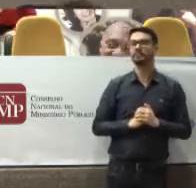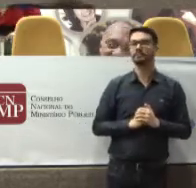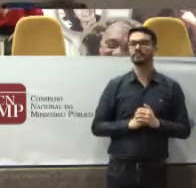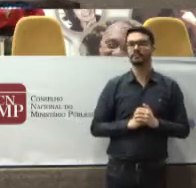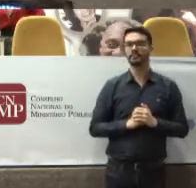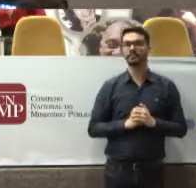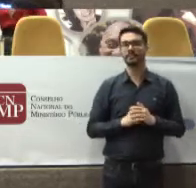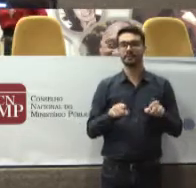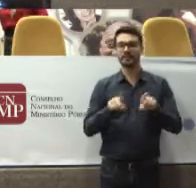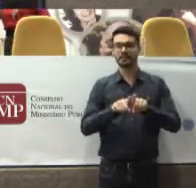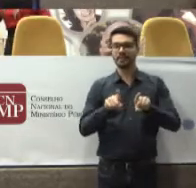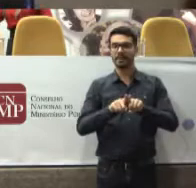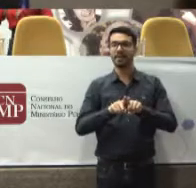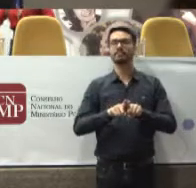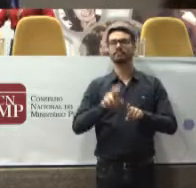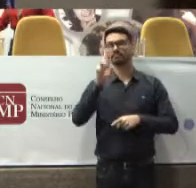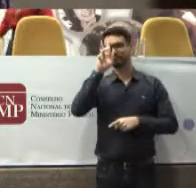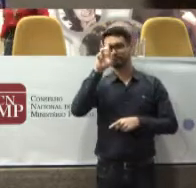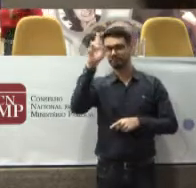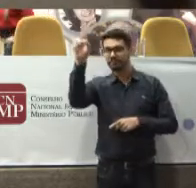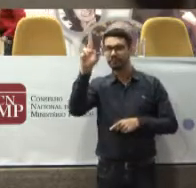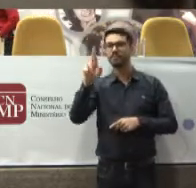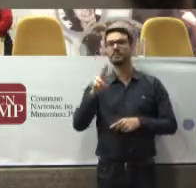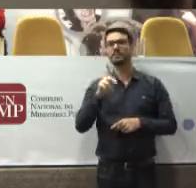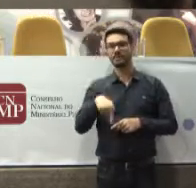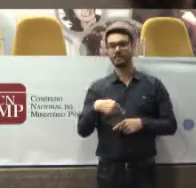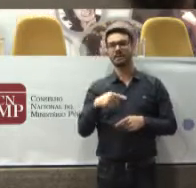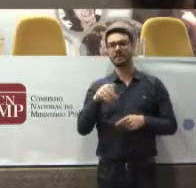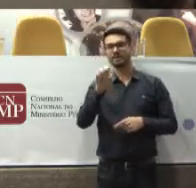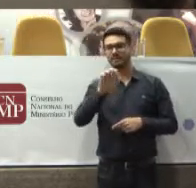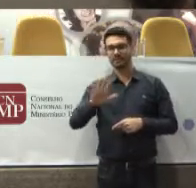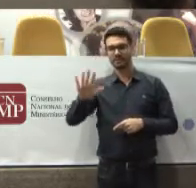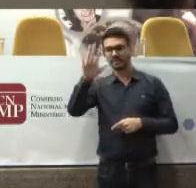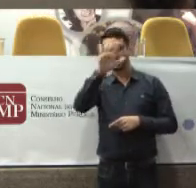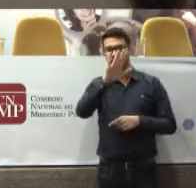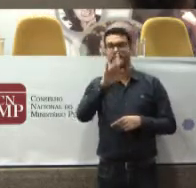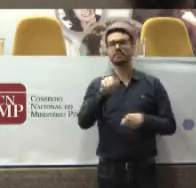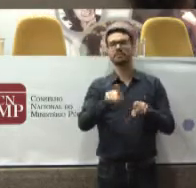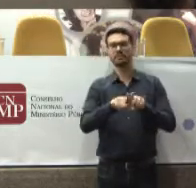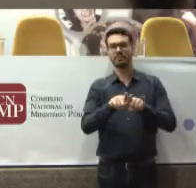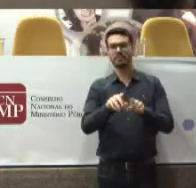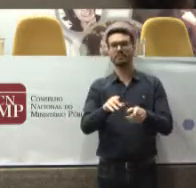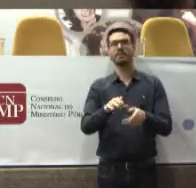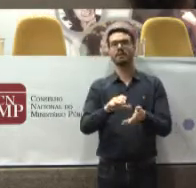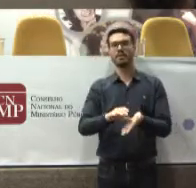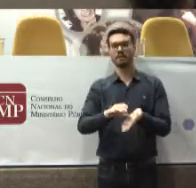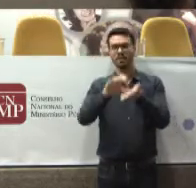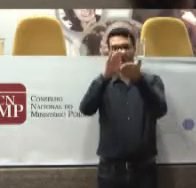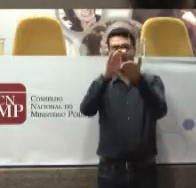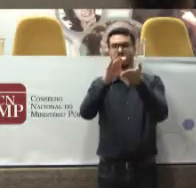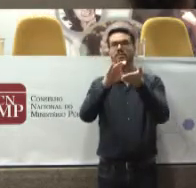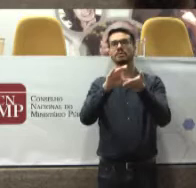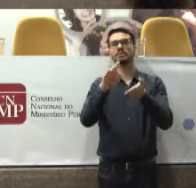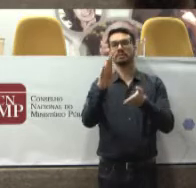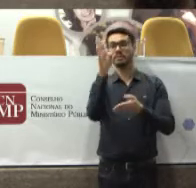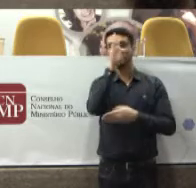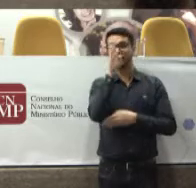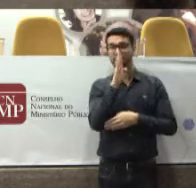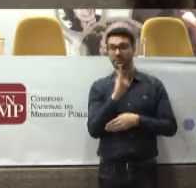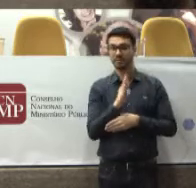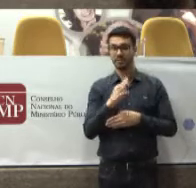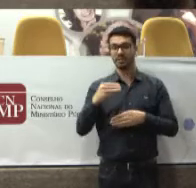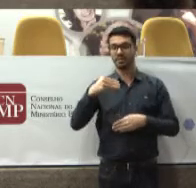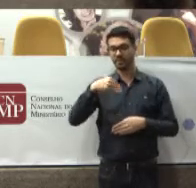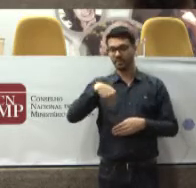E excelentíssima Sra. Promotora de Justiça do Estado de Goiás e membro auxiliar da Comissão Extraordinária de Saúde do Conselho Nacional do Ministério